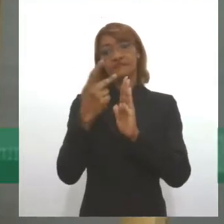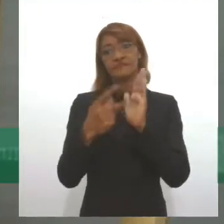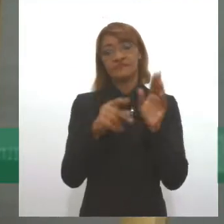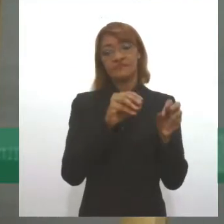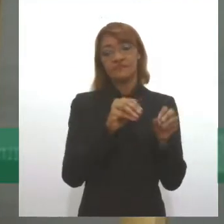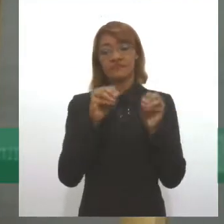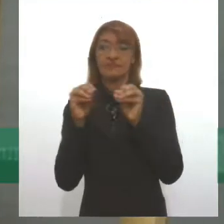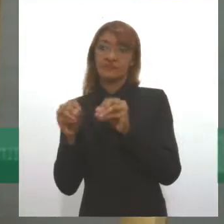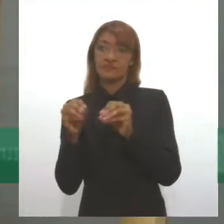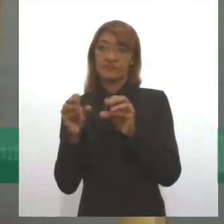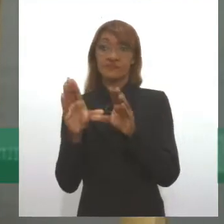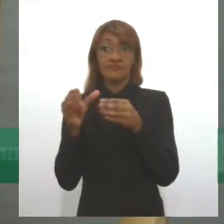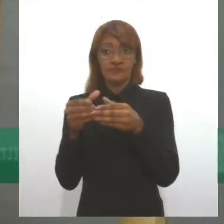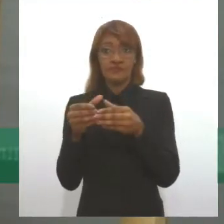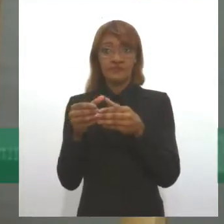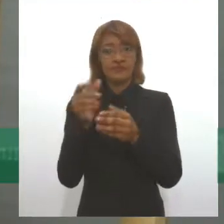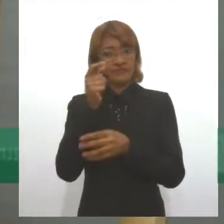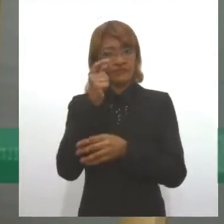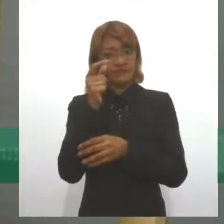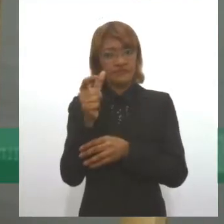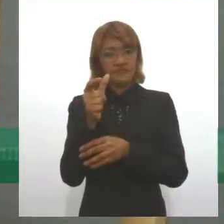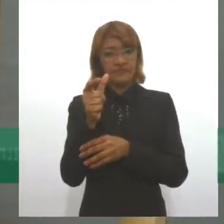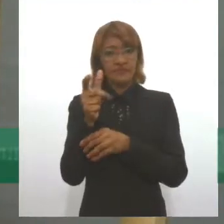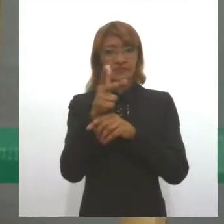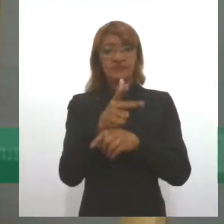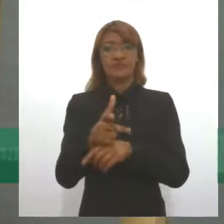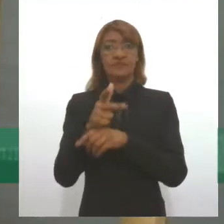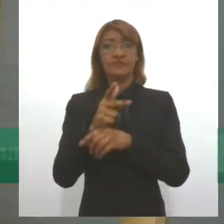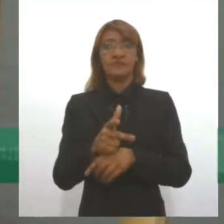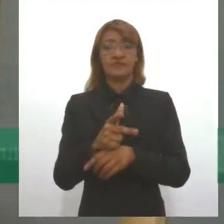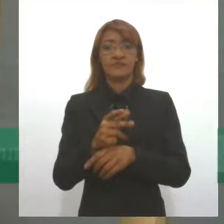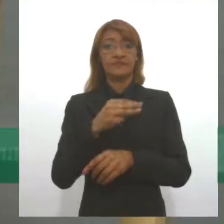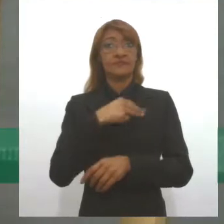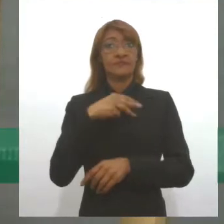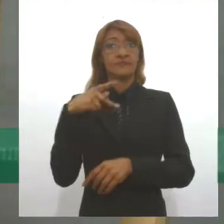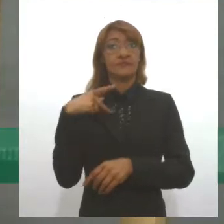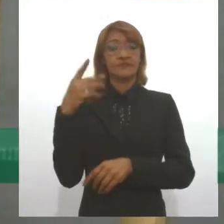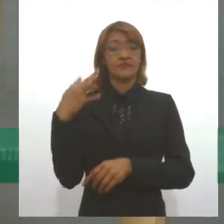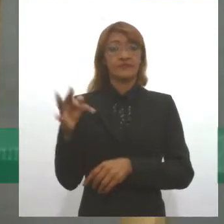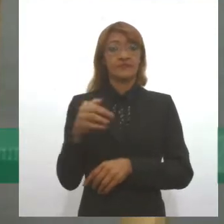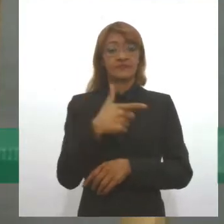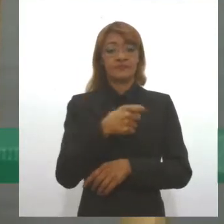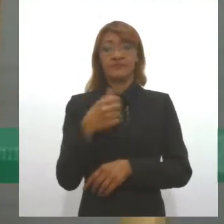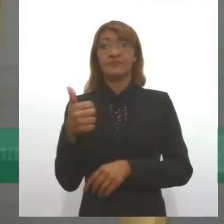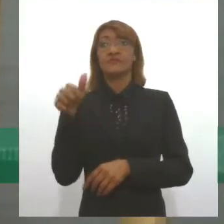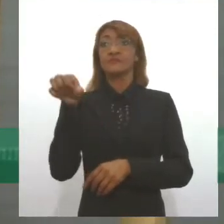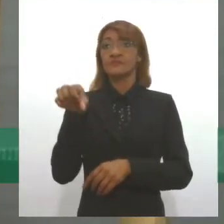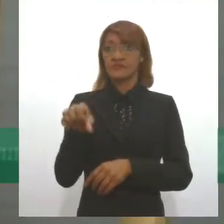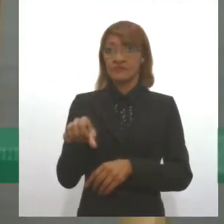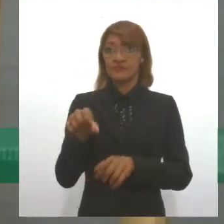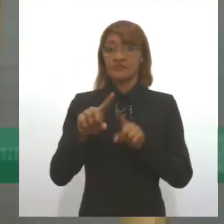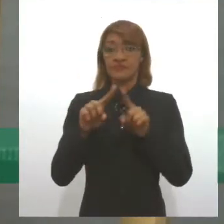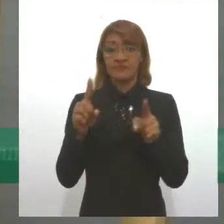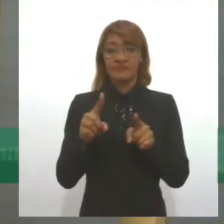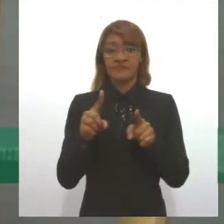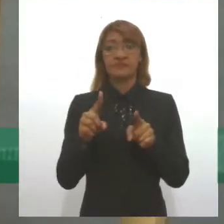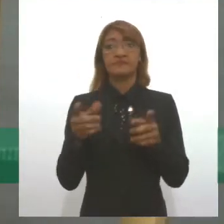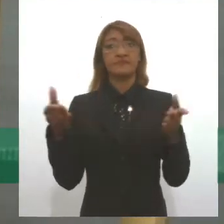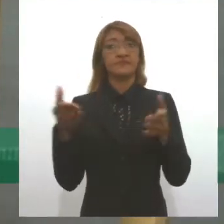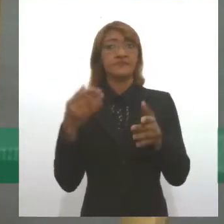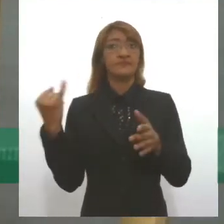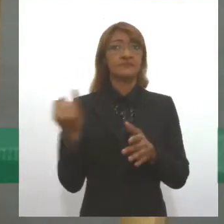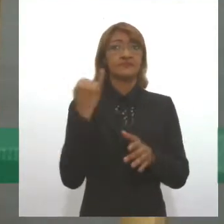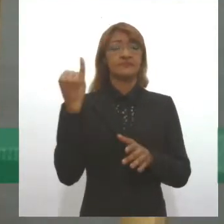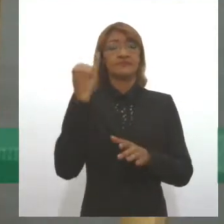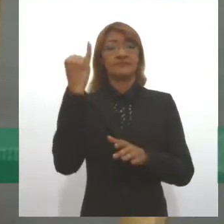na comissão. Vamos ver um vídeo produzido pelo Ministério Público Federal em 2019, mas que retrata bem a importância